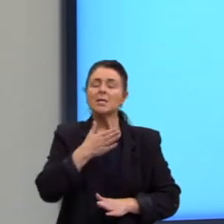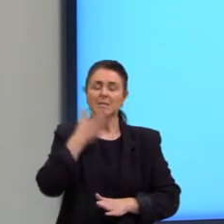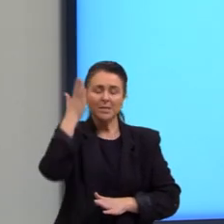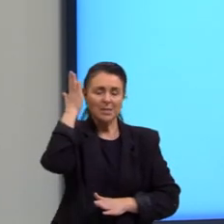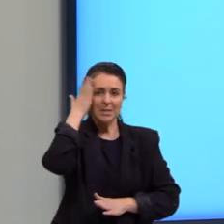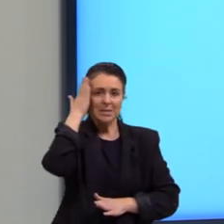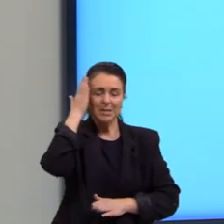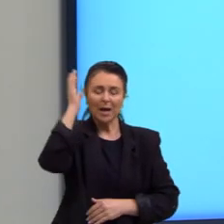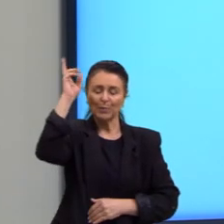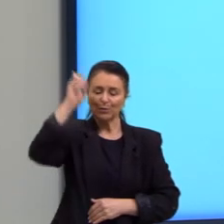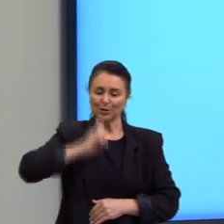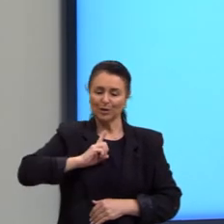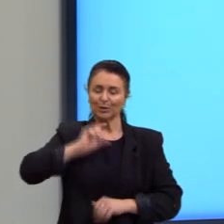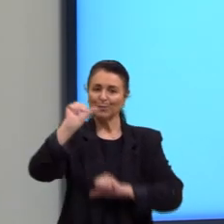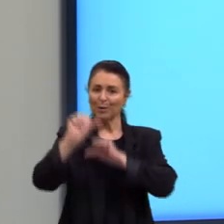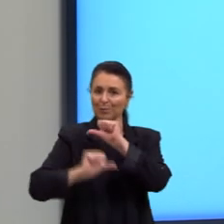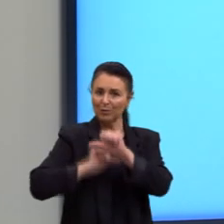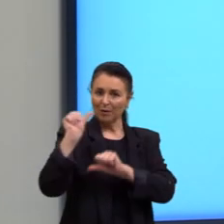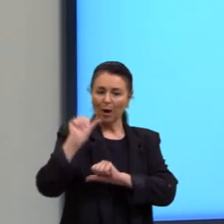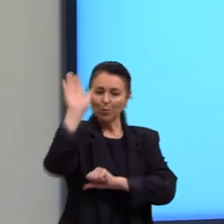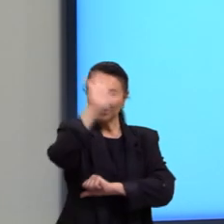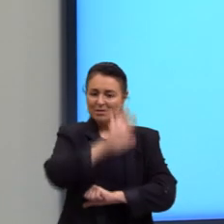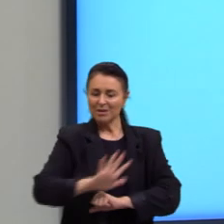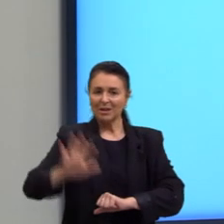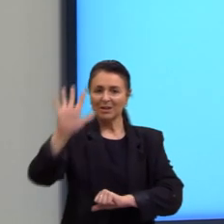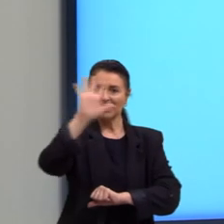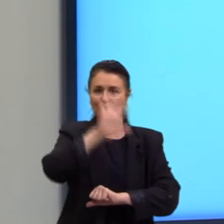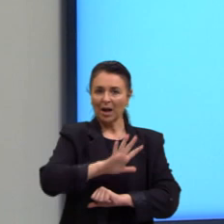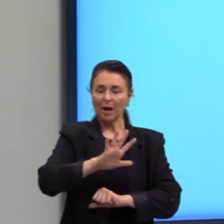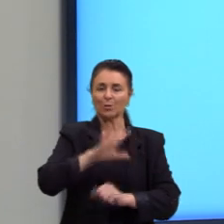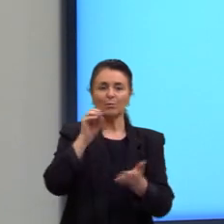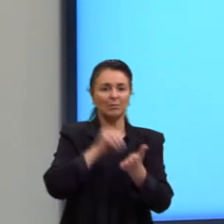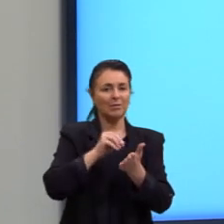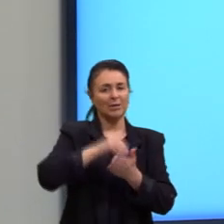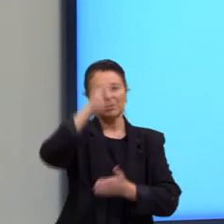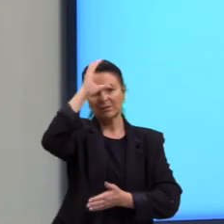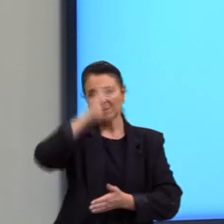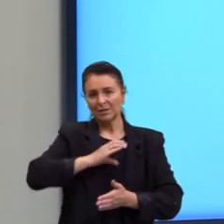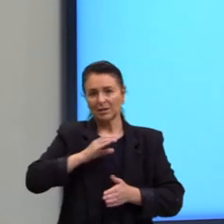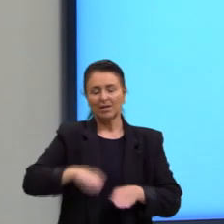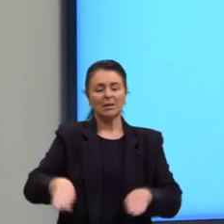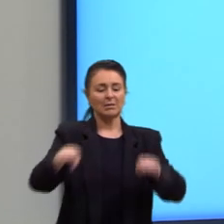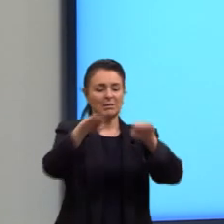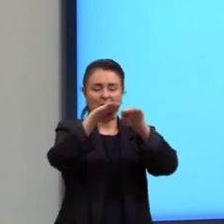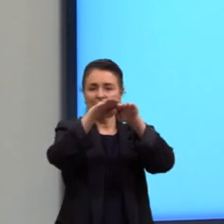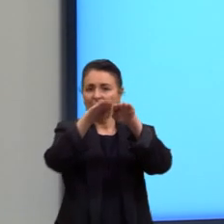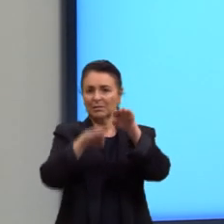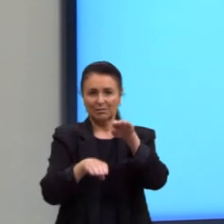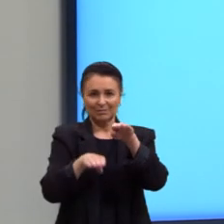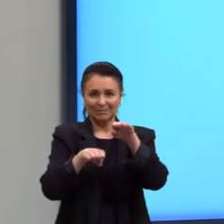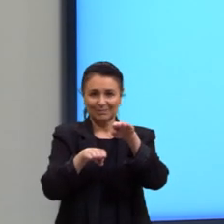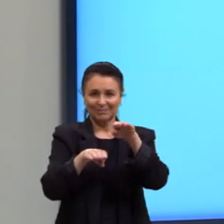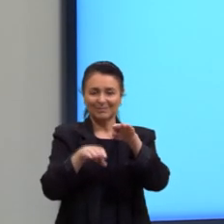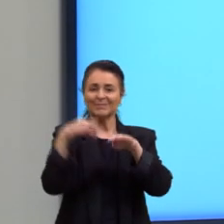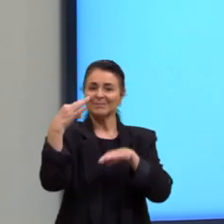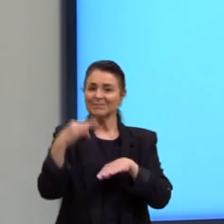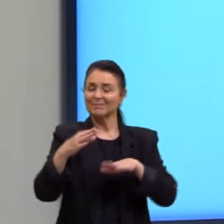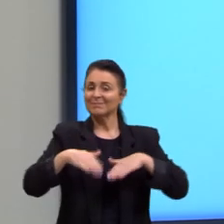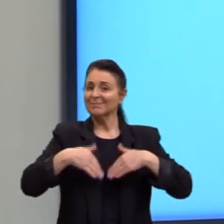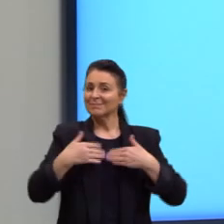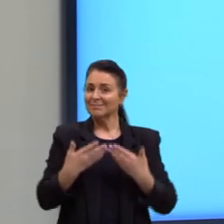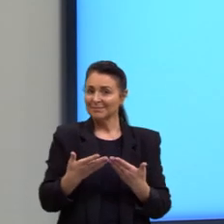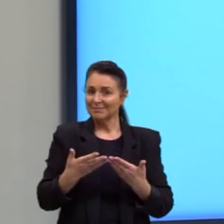podem mudar o atual cenário de precária cidadania e desigualdade. Certo? Então,